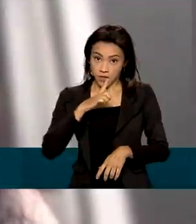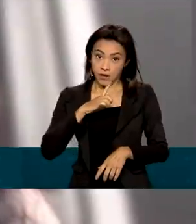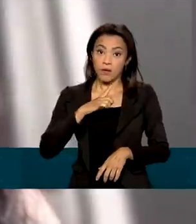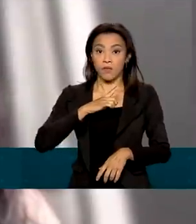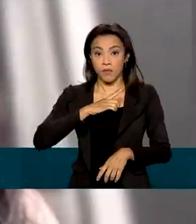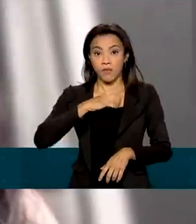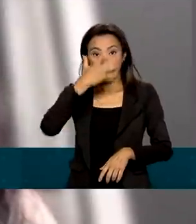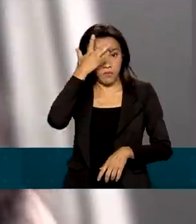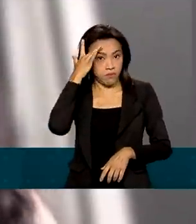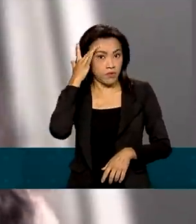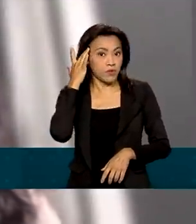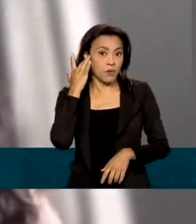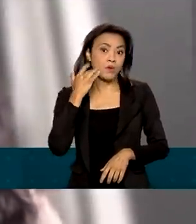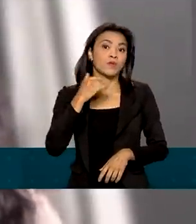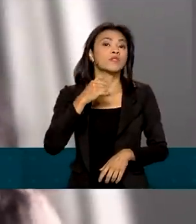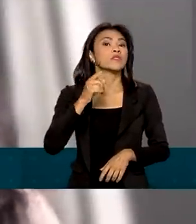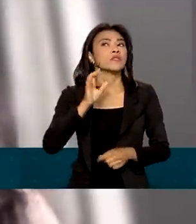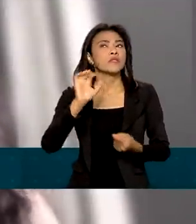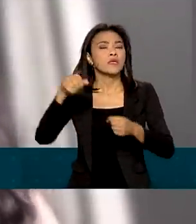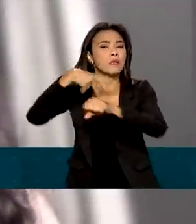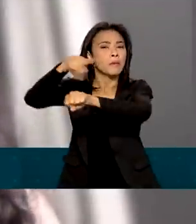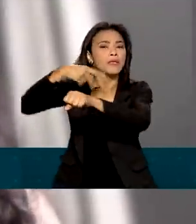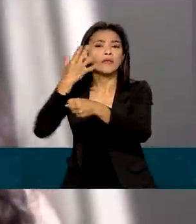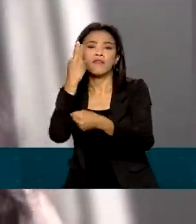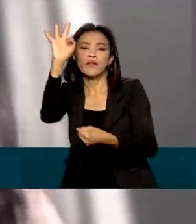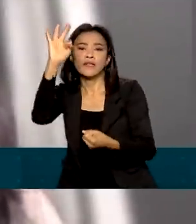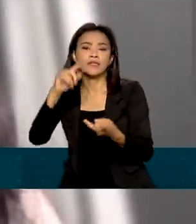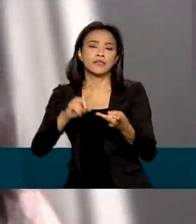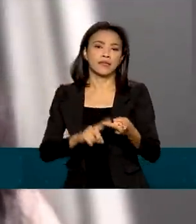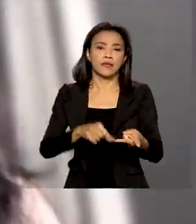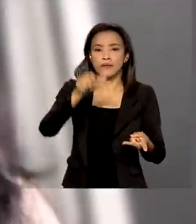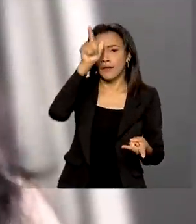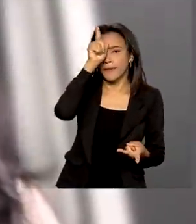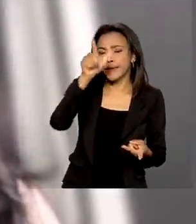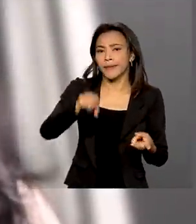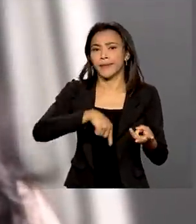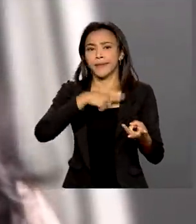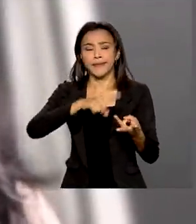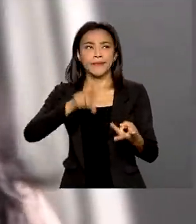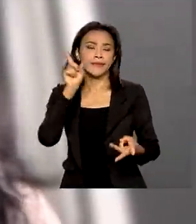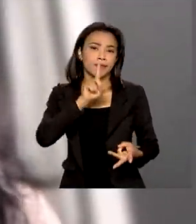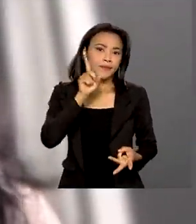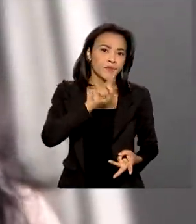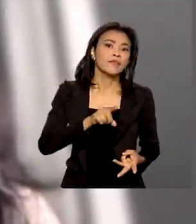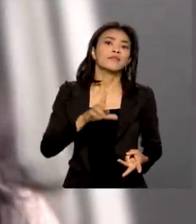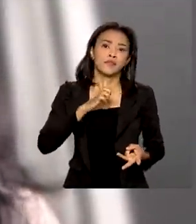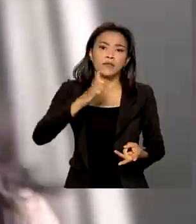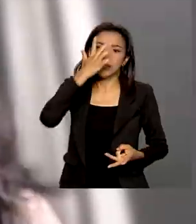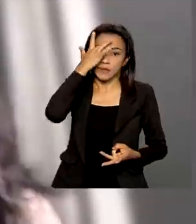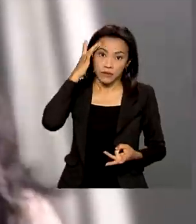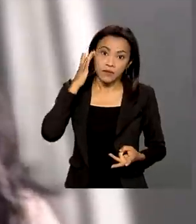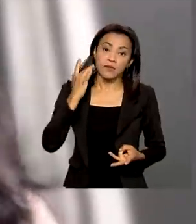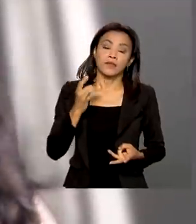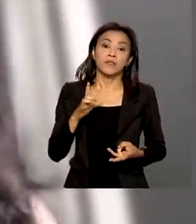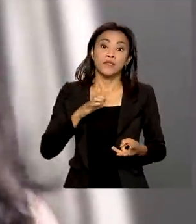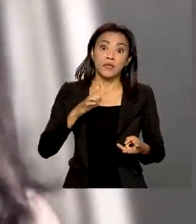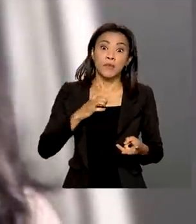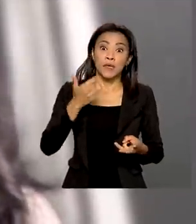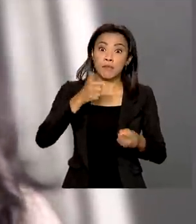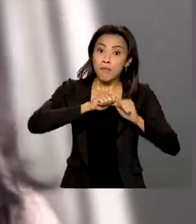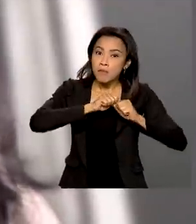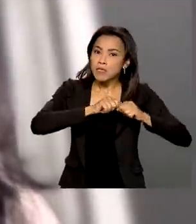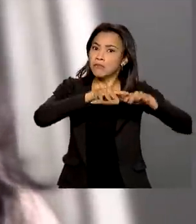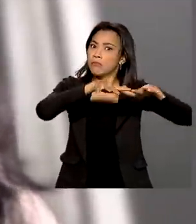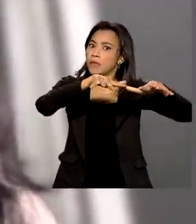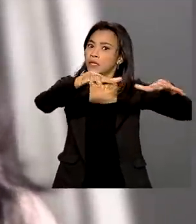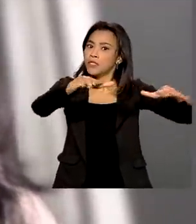na França, na Alemanha, Estados Unidos e algumas tentativas com China também